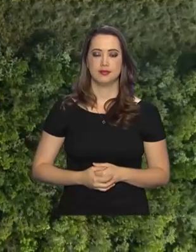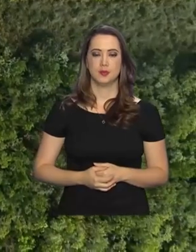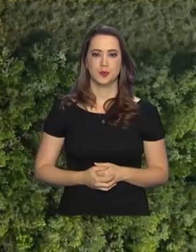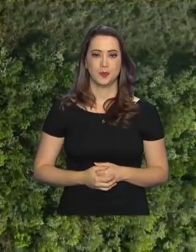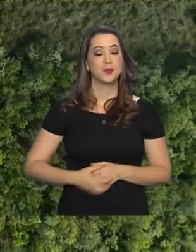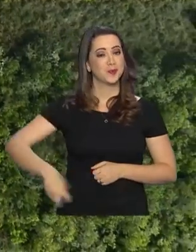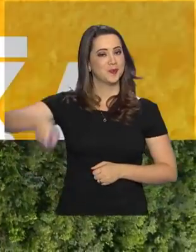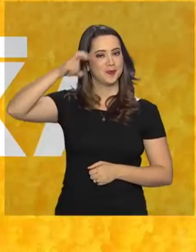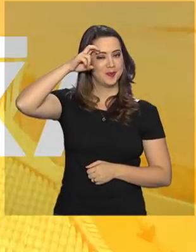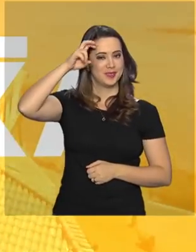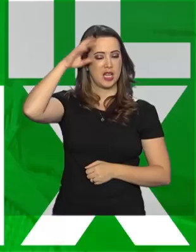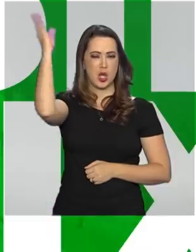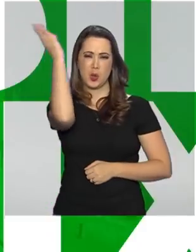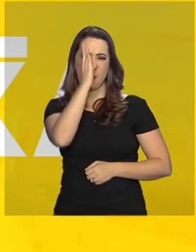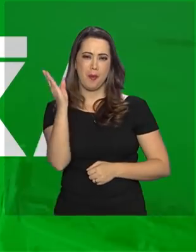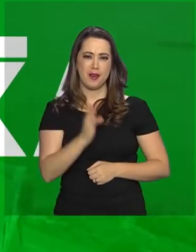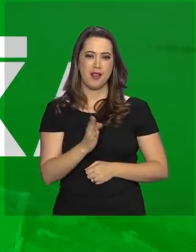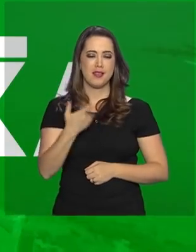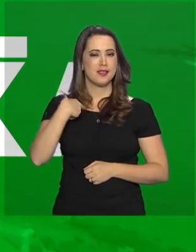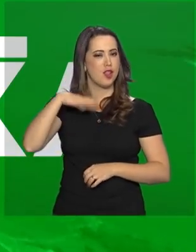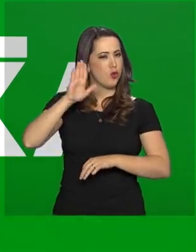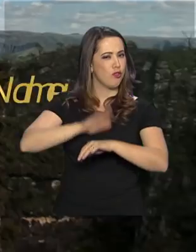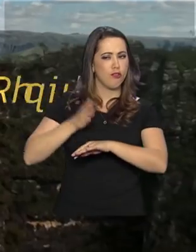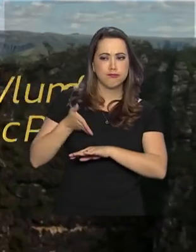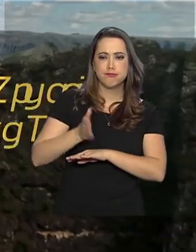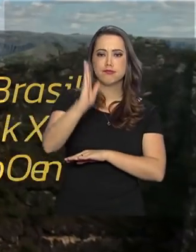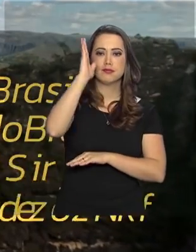Quinta, Brasil na faixa.